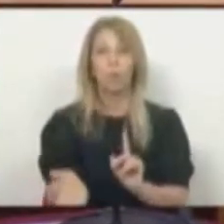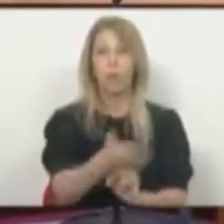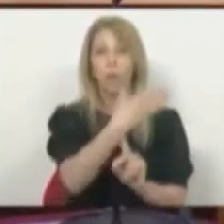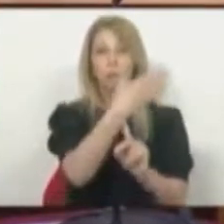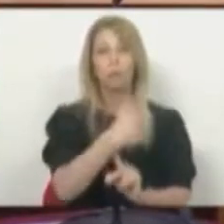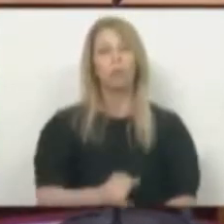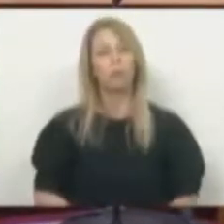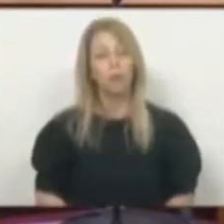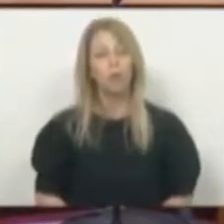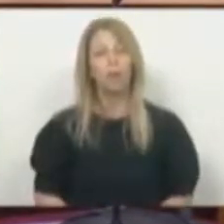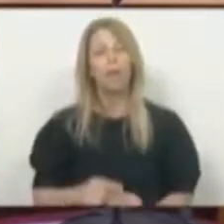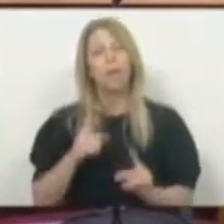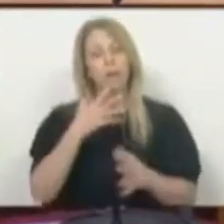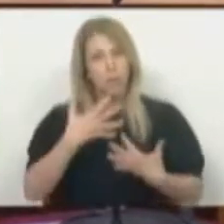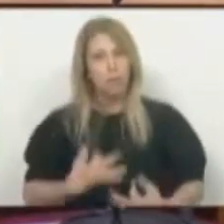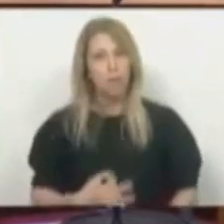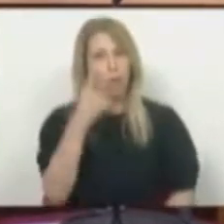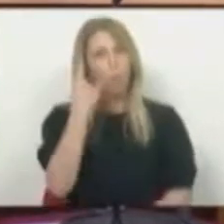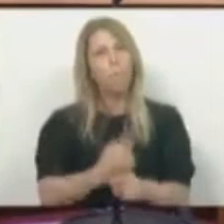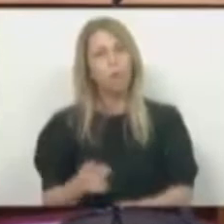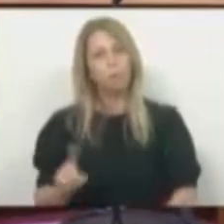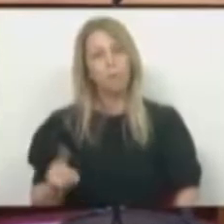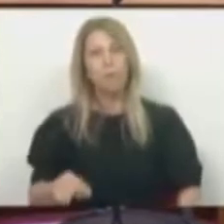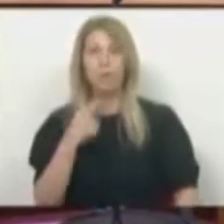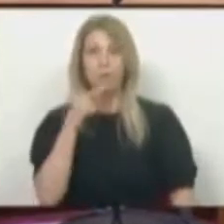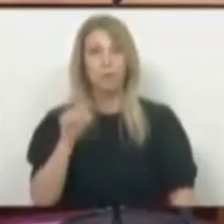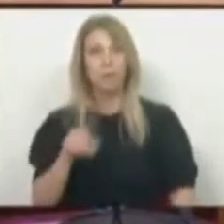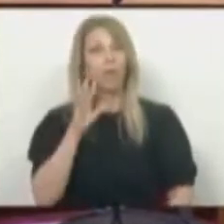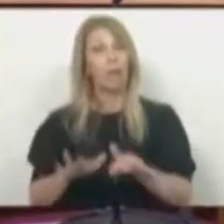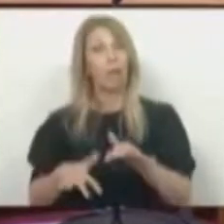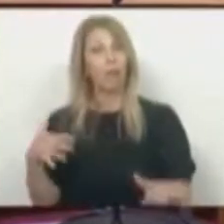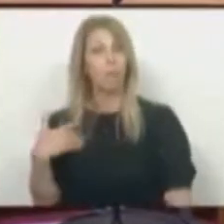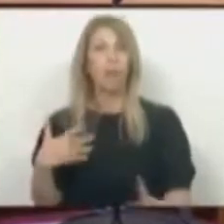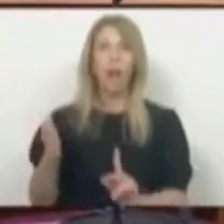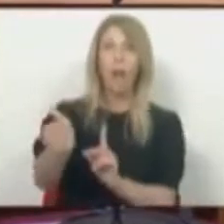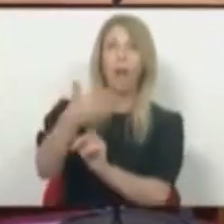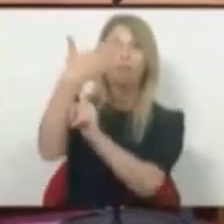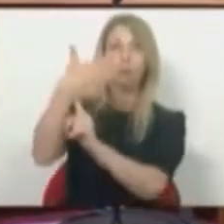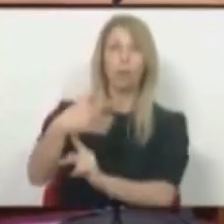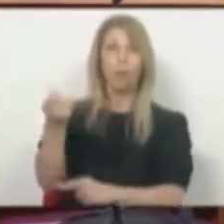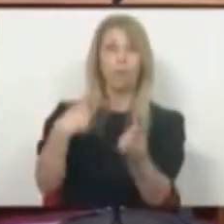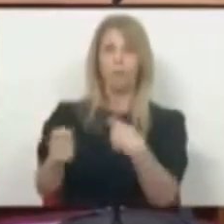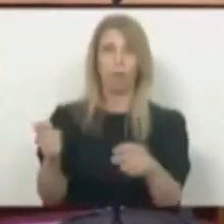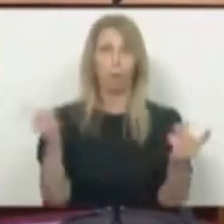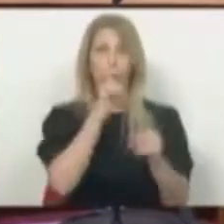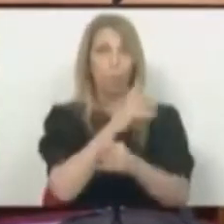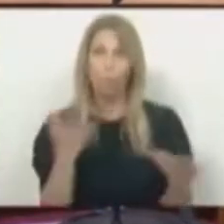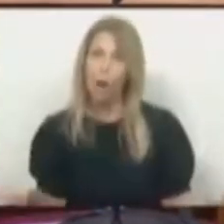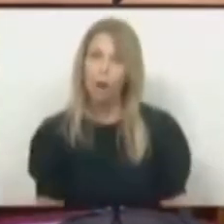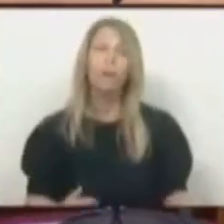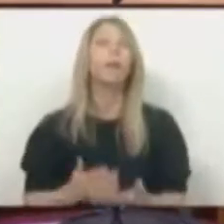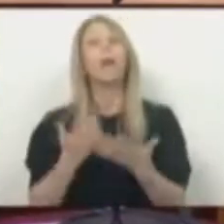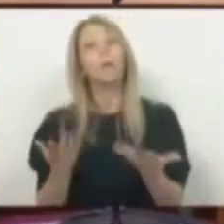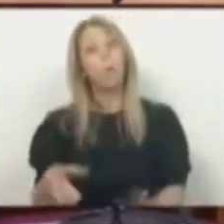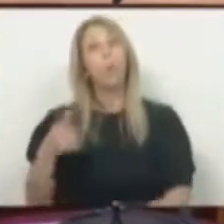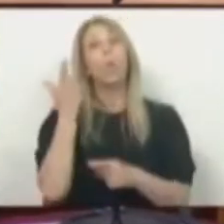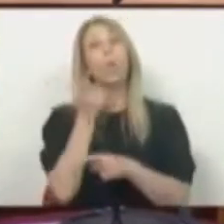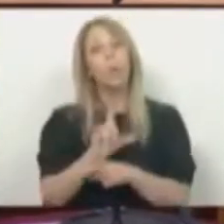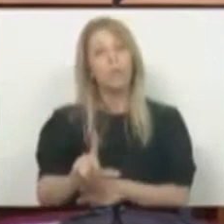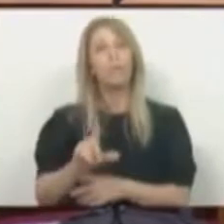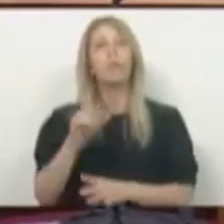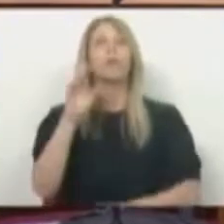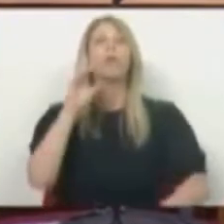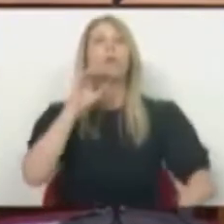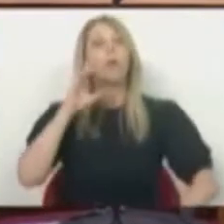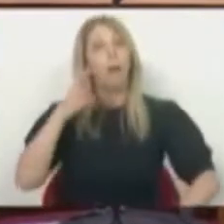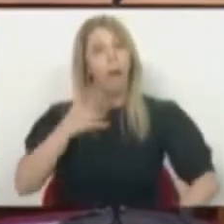que se diz muitas vezes nesta Câmara, que é que a nacionalidade não está à venda e, portanto, o livro procura garantir que os vistos